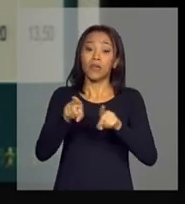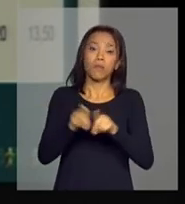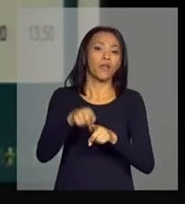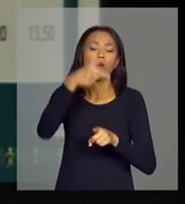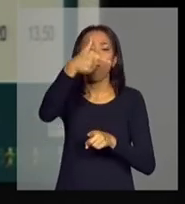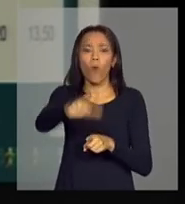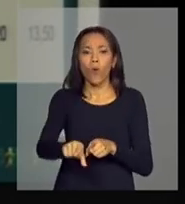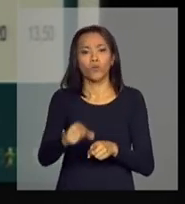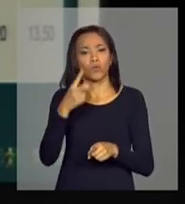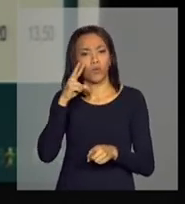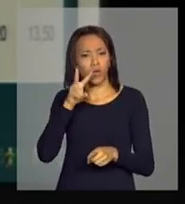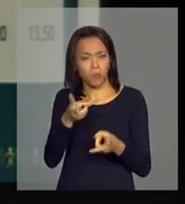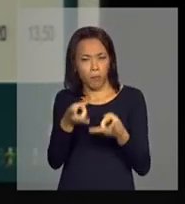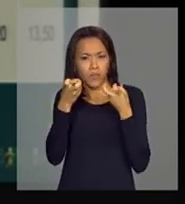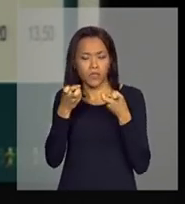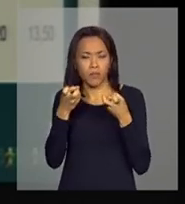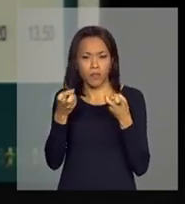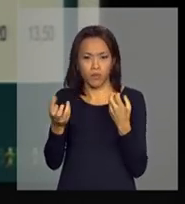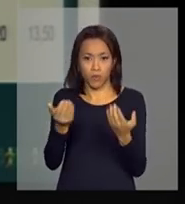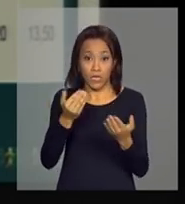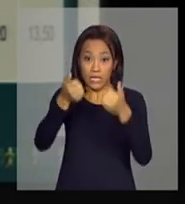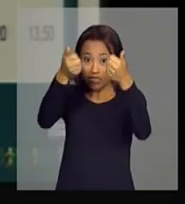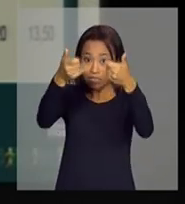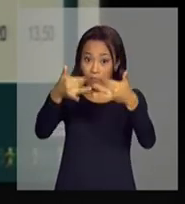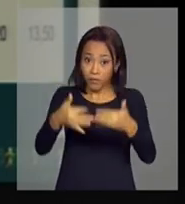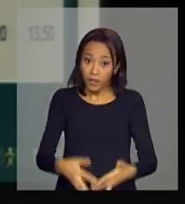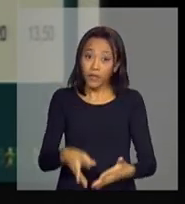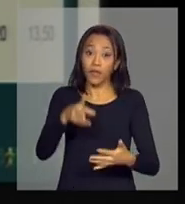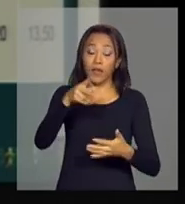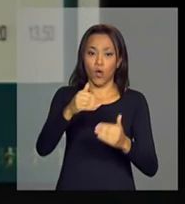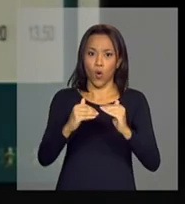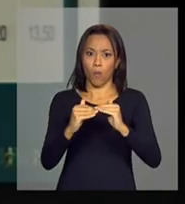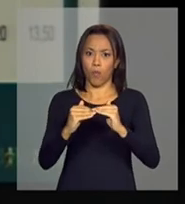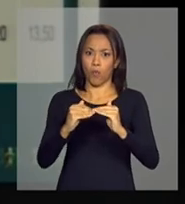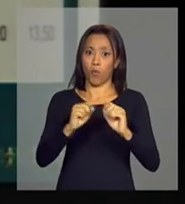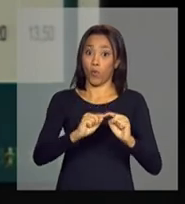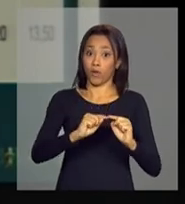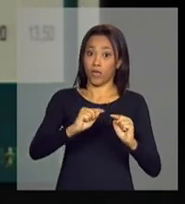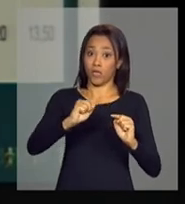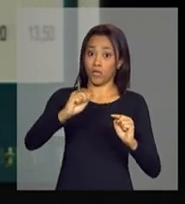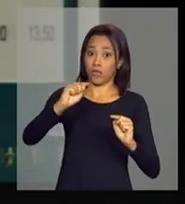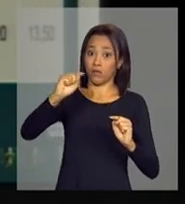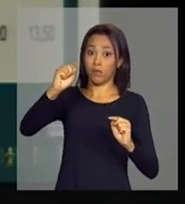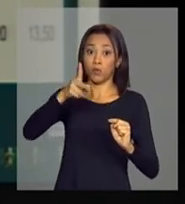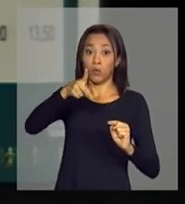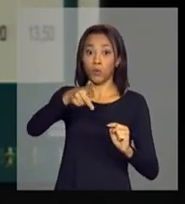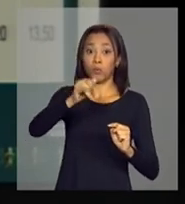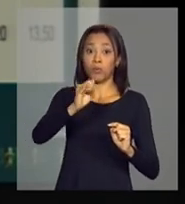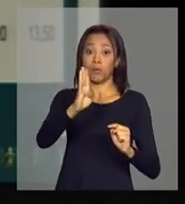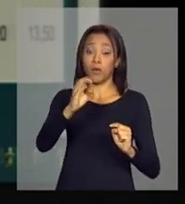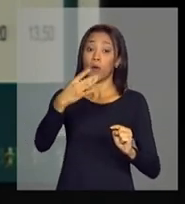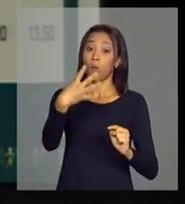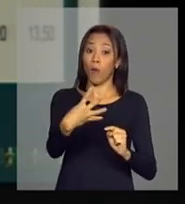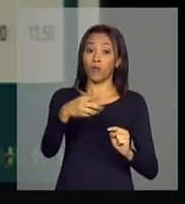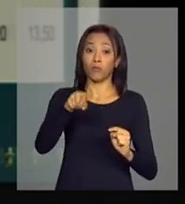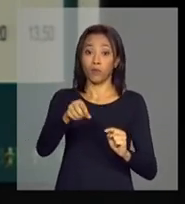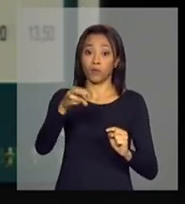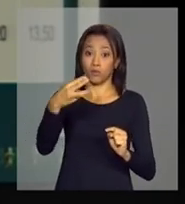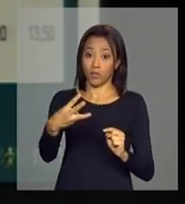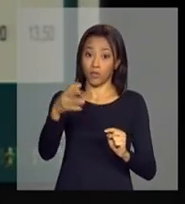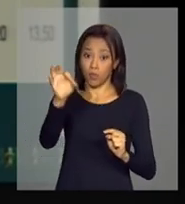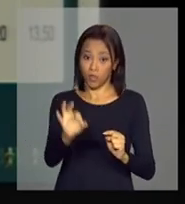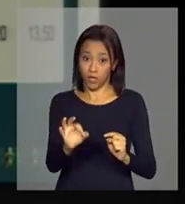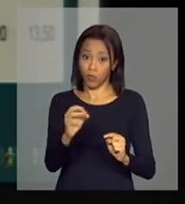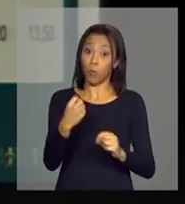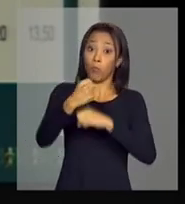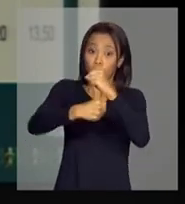componentes que explicam o crescimento do PIB brasileiro nesse período, a nossa taxa de 4,3% ao ano, nós vemos ali